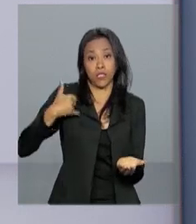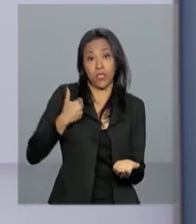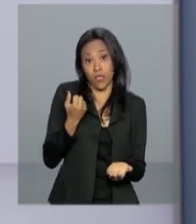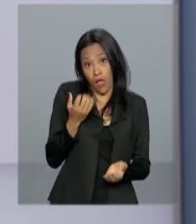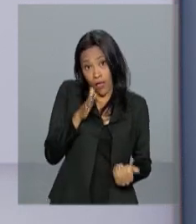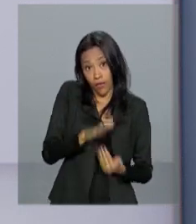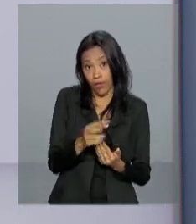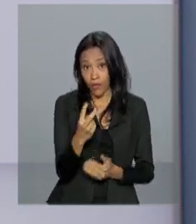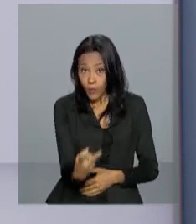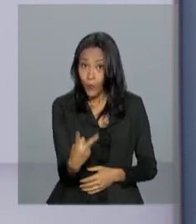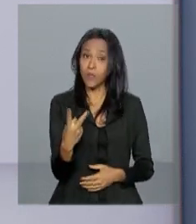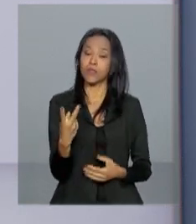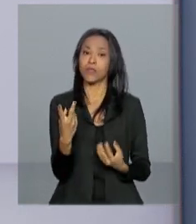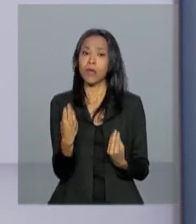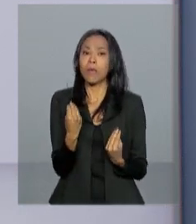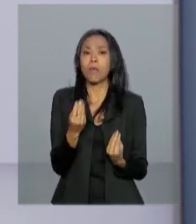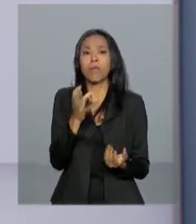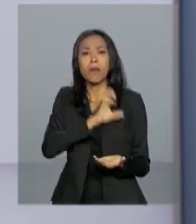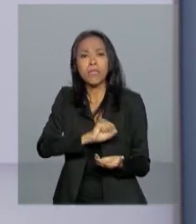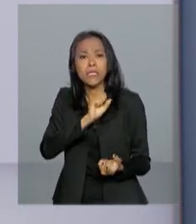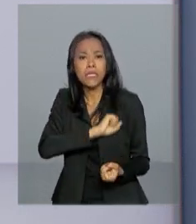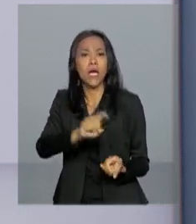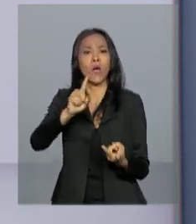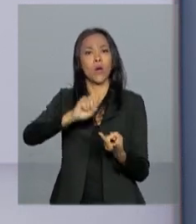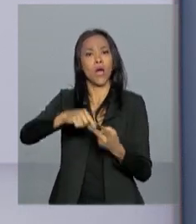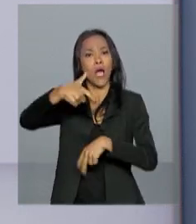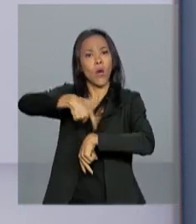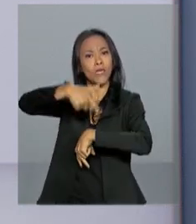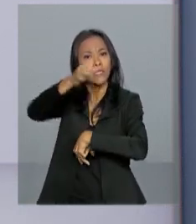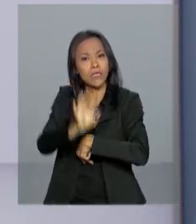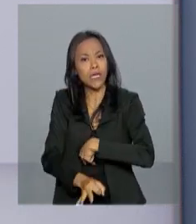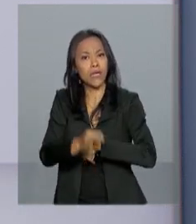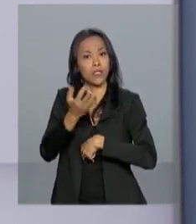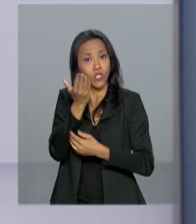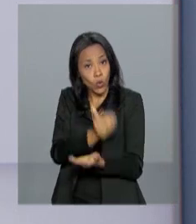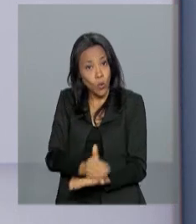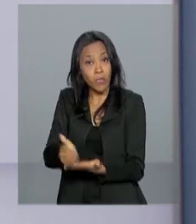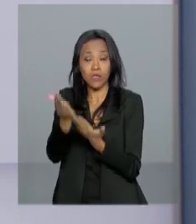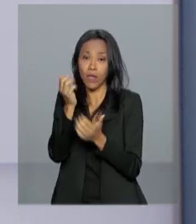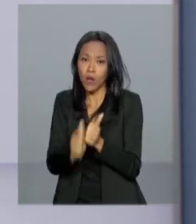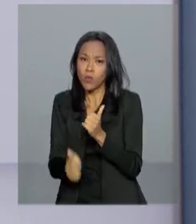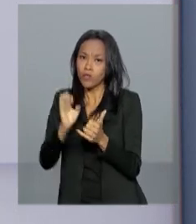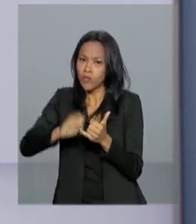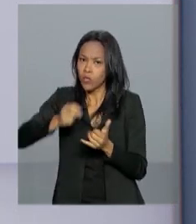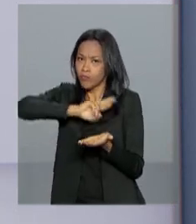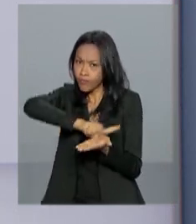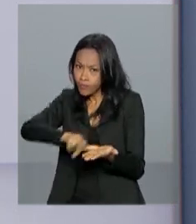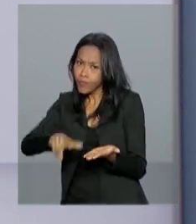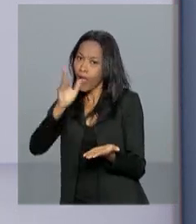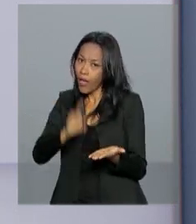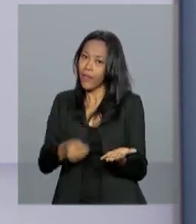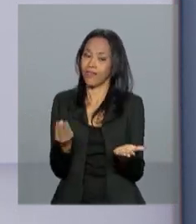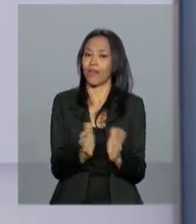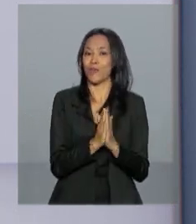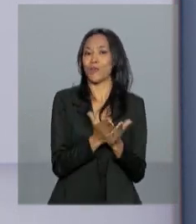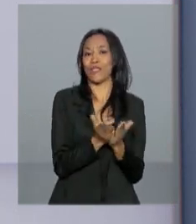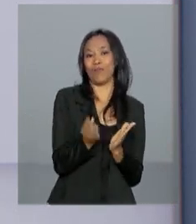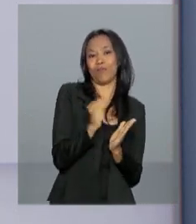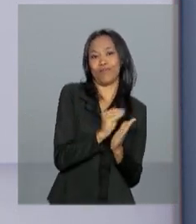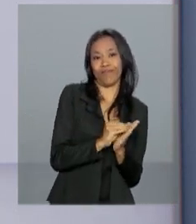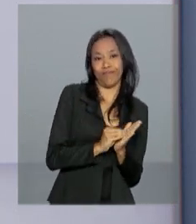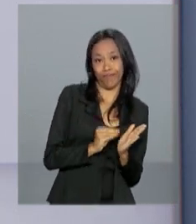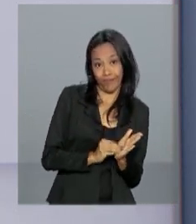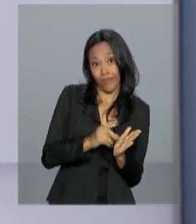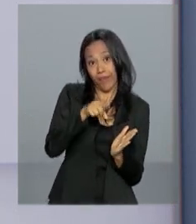como idade limite para a alimentação e momento certo de iniciar a alimentação sólida já fazem parte do Guia atual. As